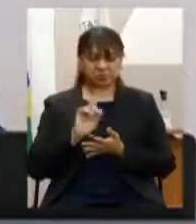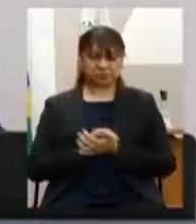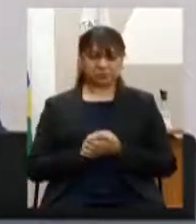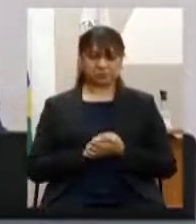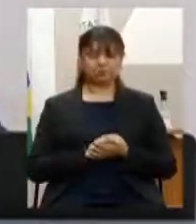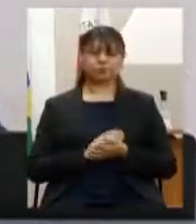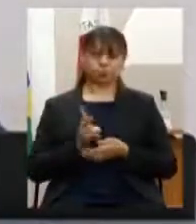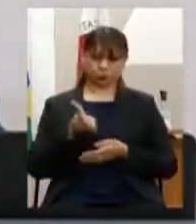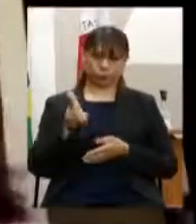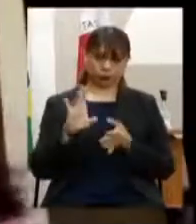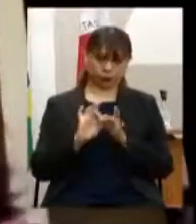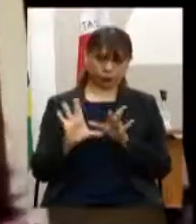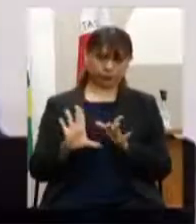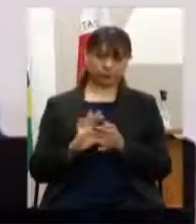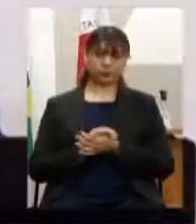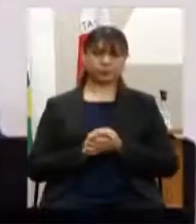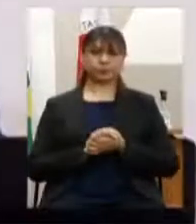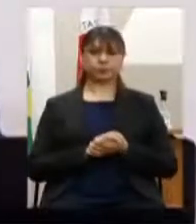continuar